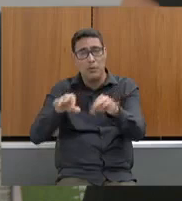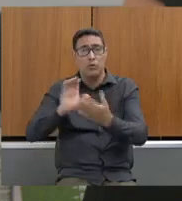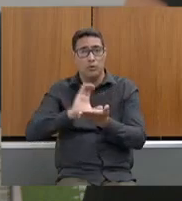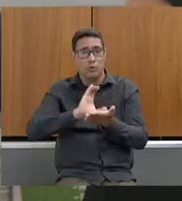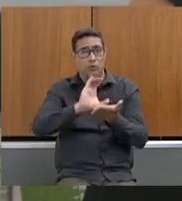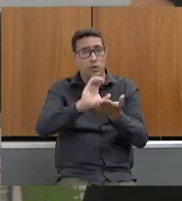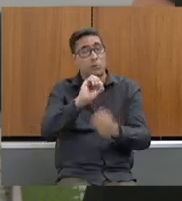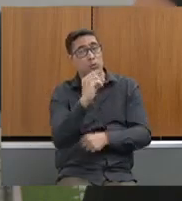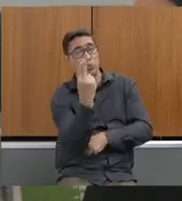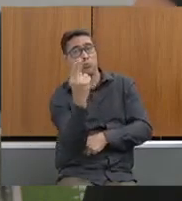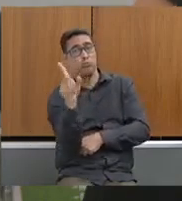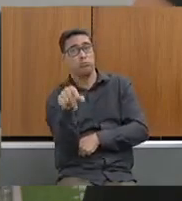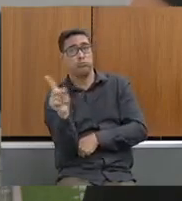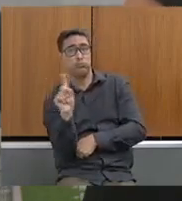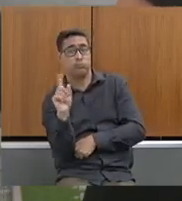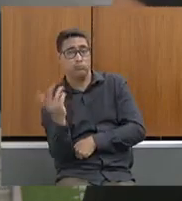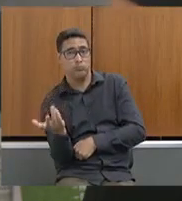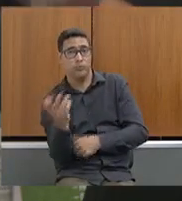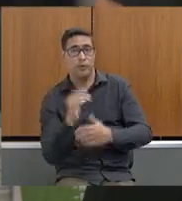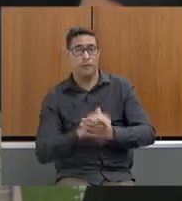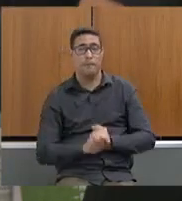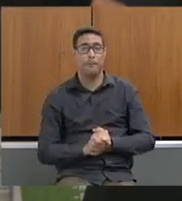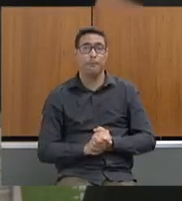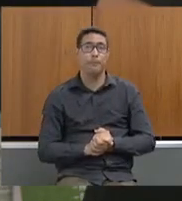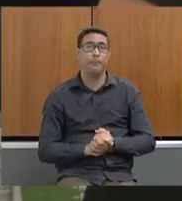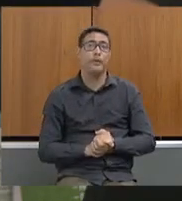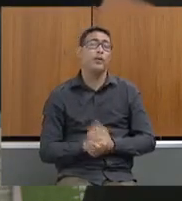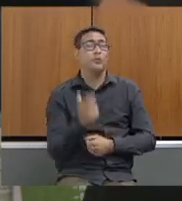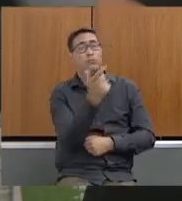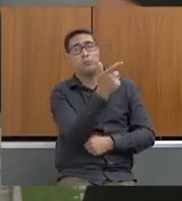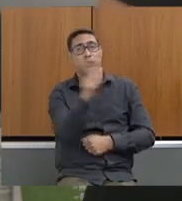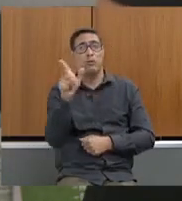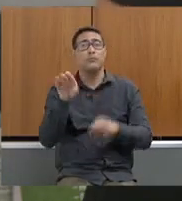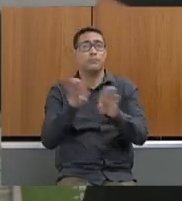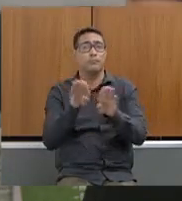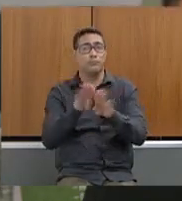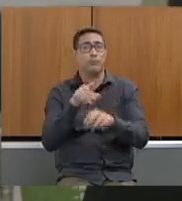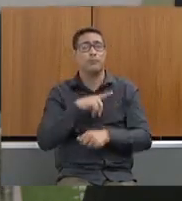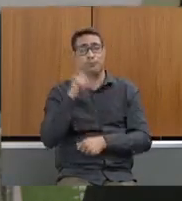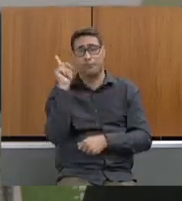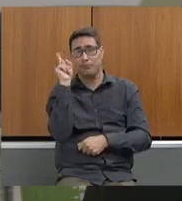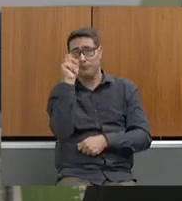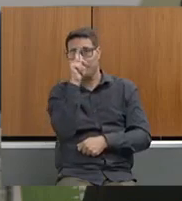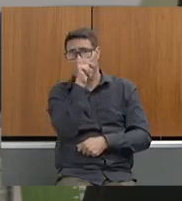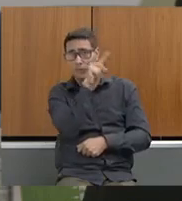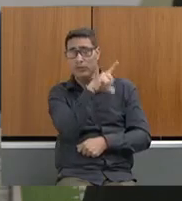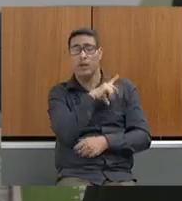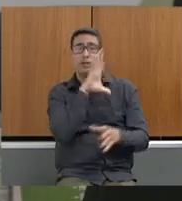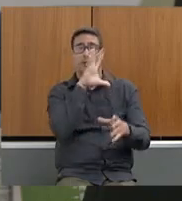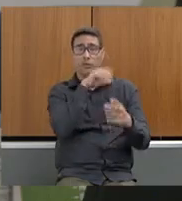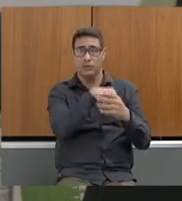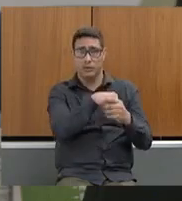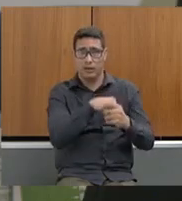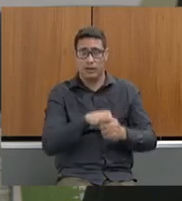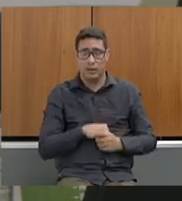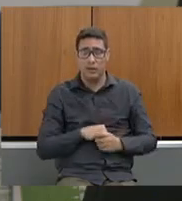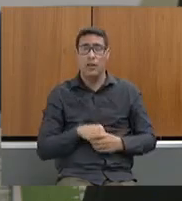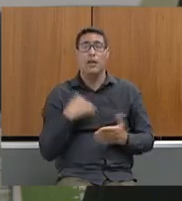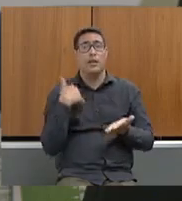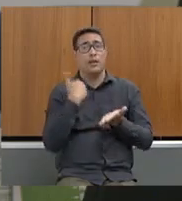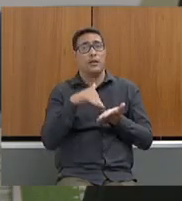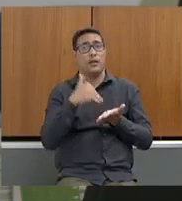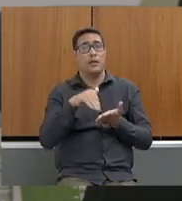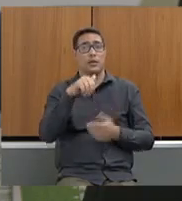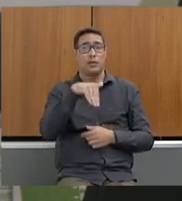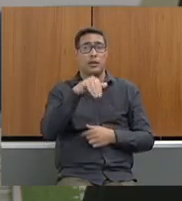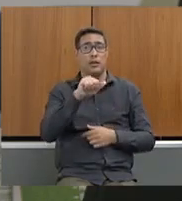ou não. E, de outro lado, nós temos as dificuldades internas. Quando a secretária Marília fala